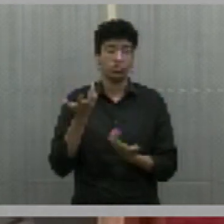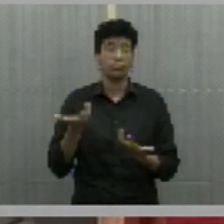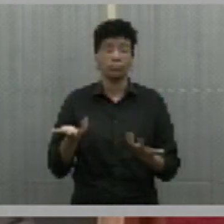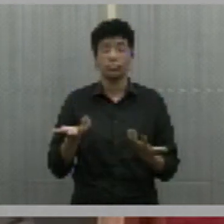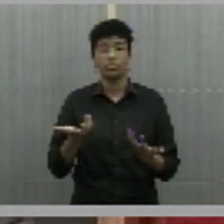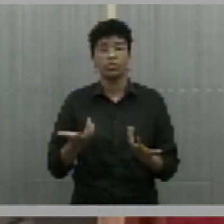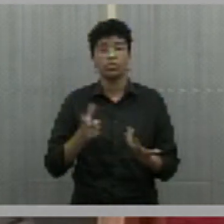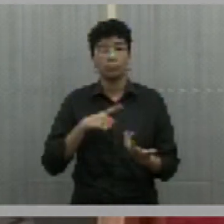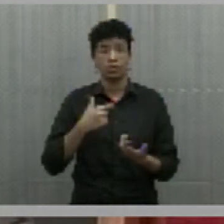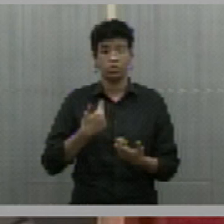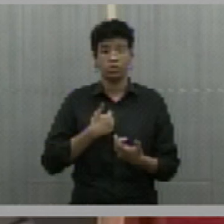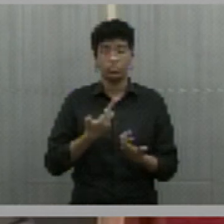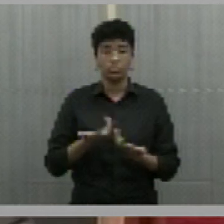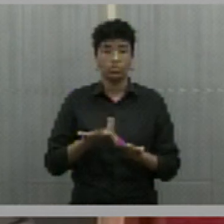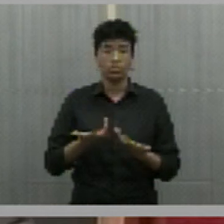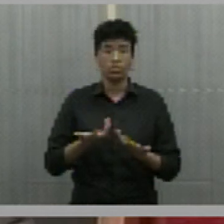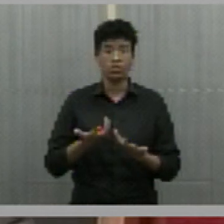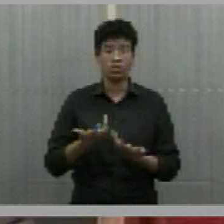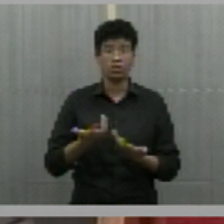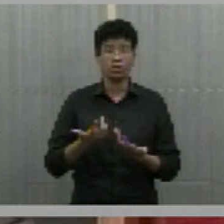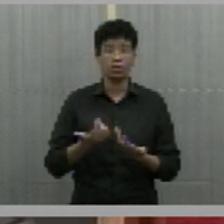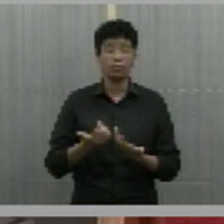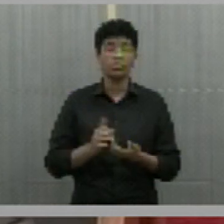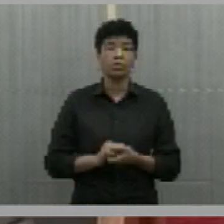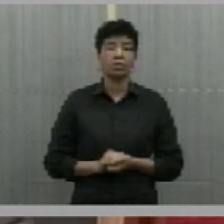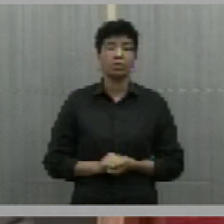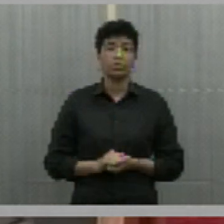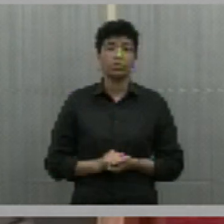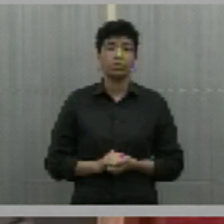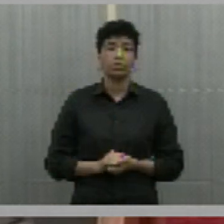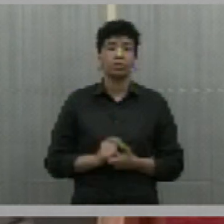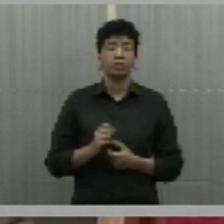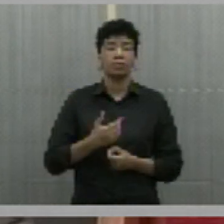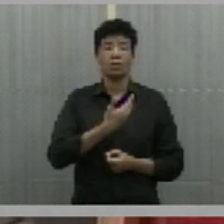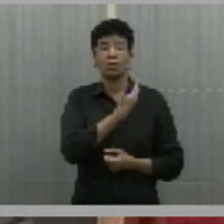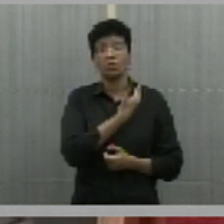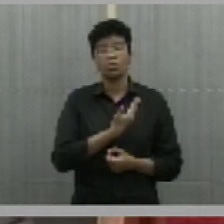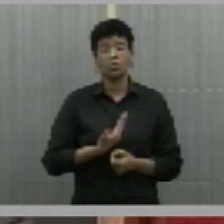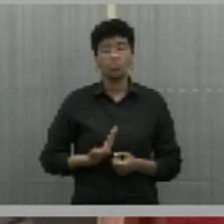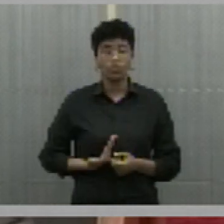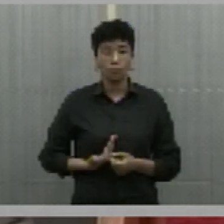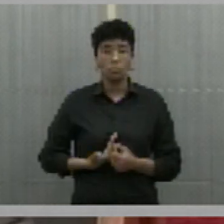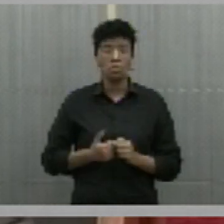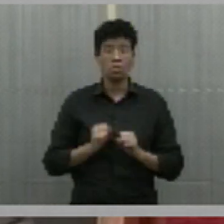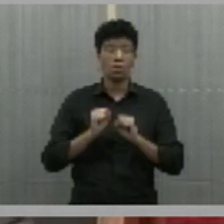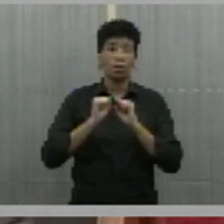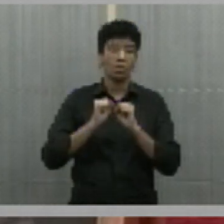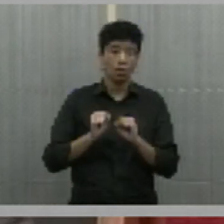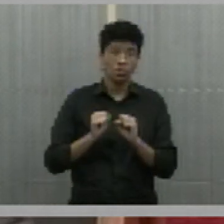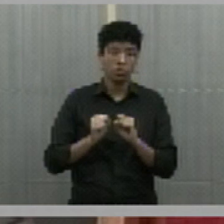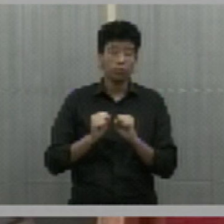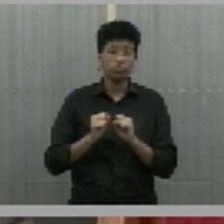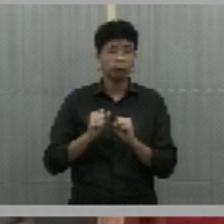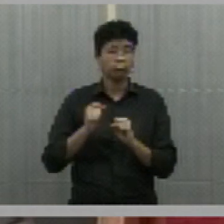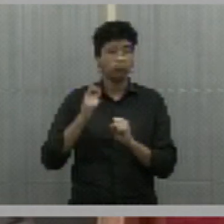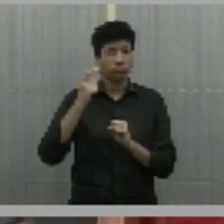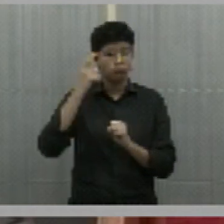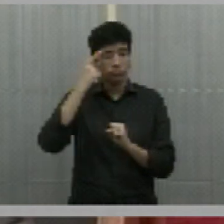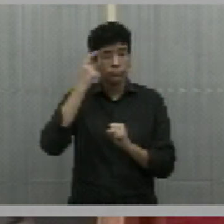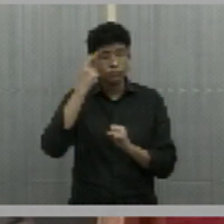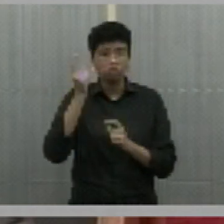nós temos tempo, é para que o governo do estado possa refletir,